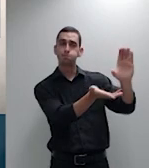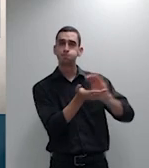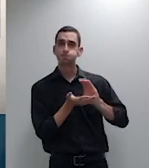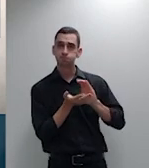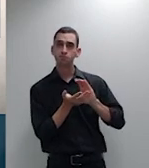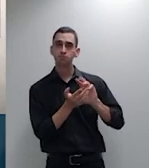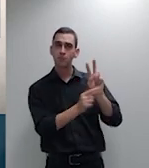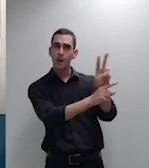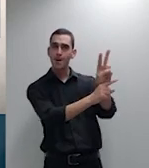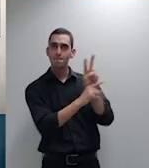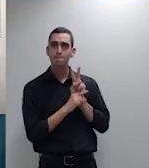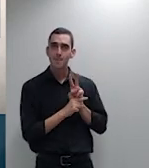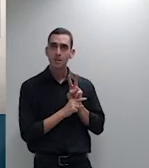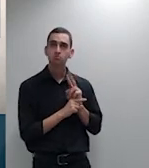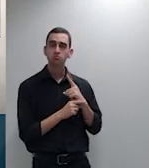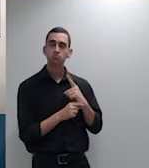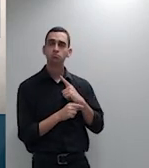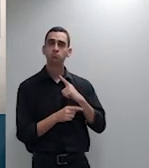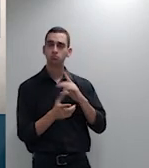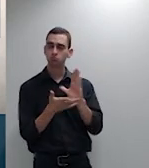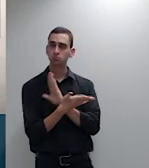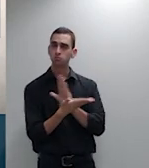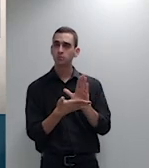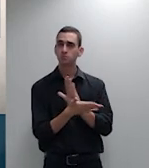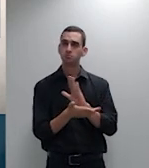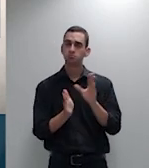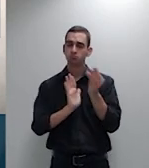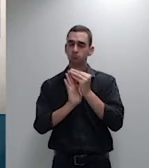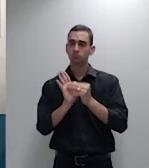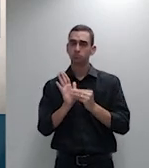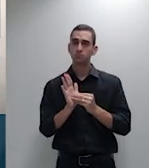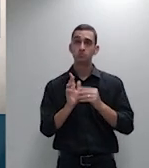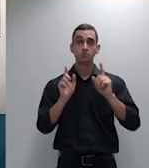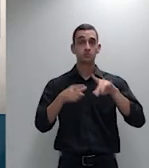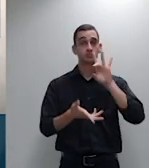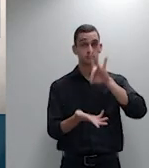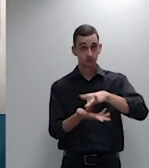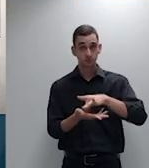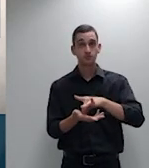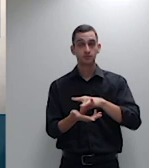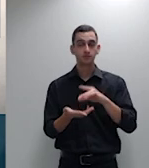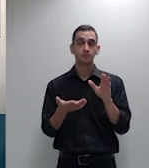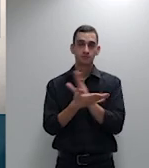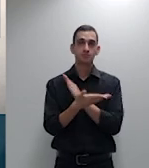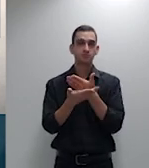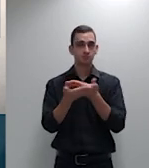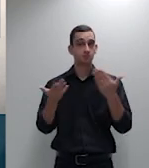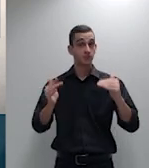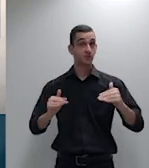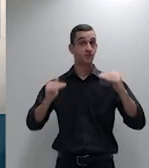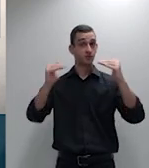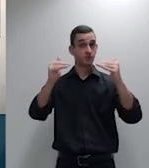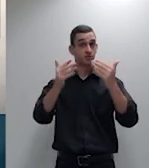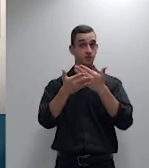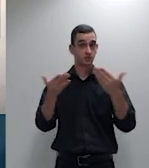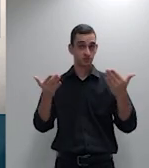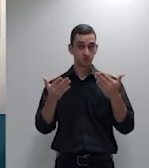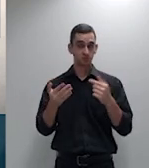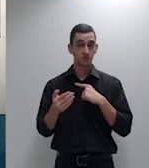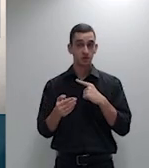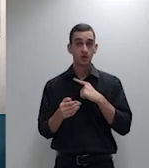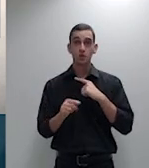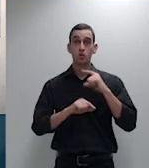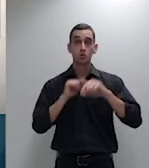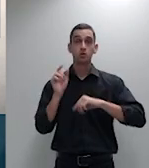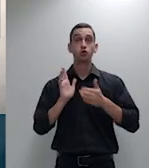de estabelecer abusividade em caso concreto que é de autoria luminosa de vossa excelência não retirou do judiciário a